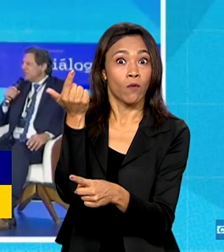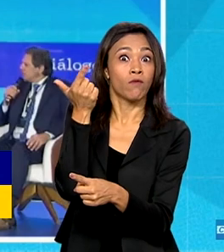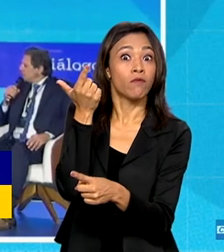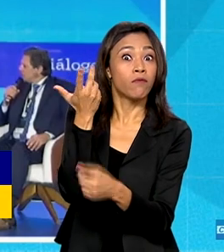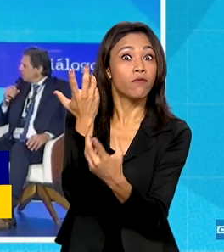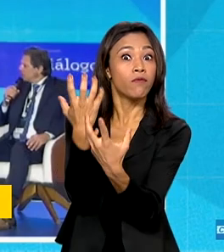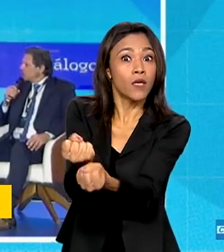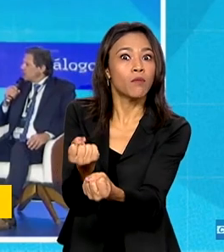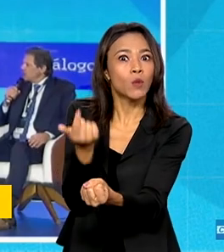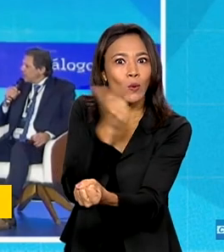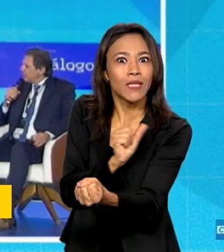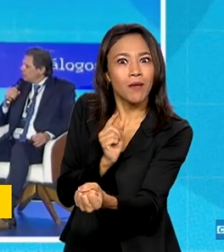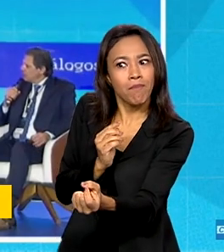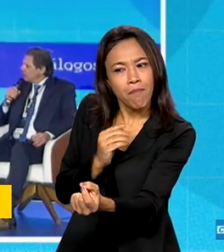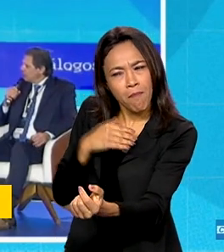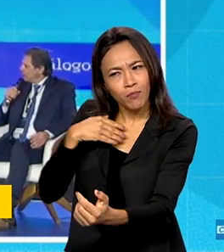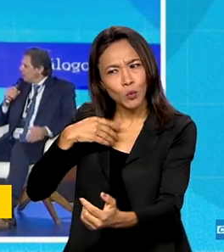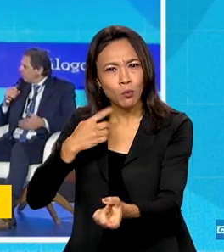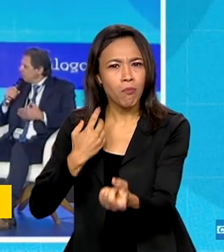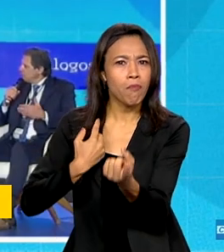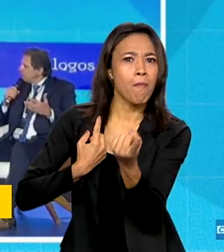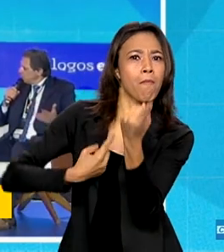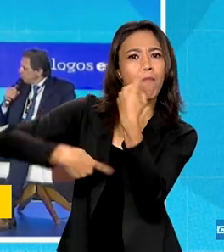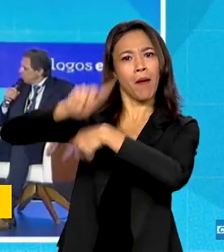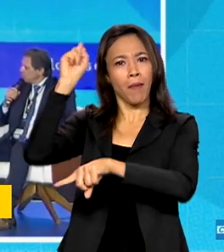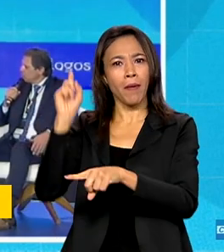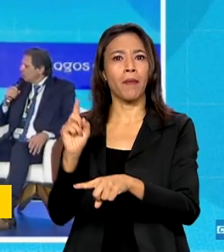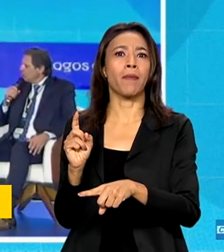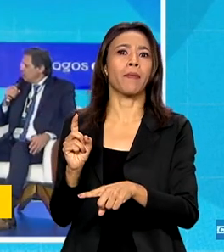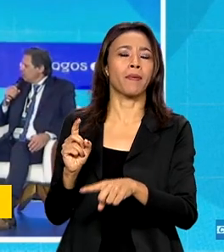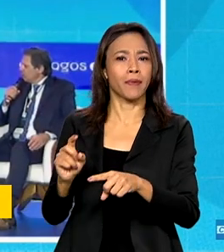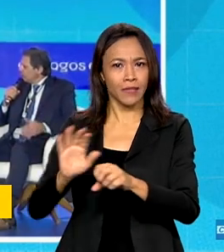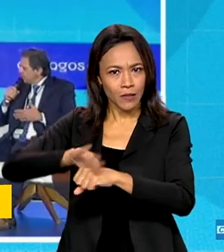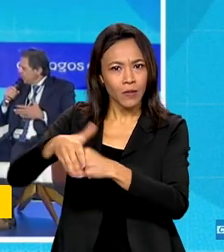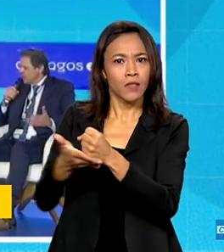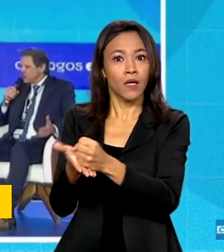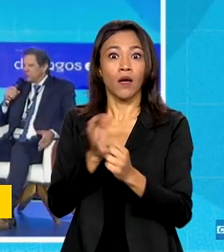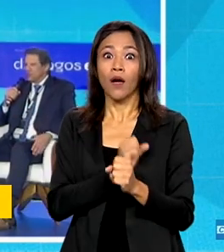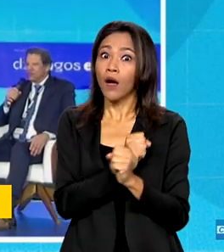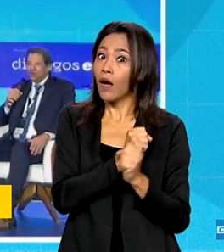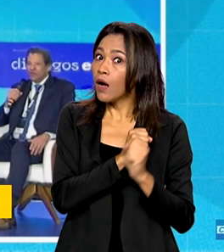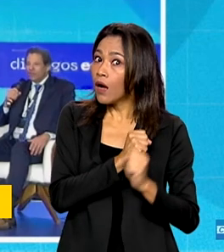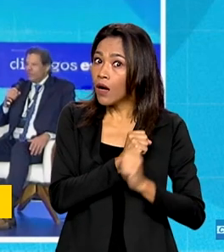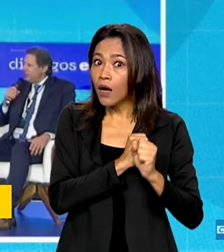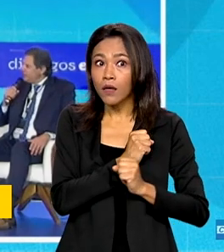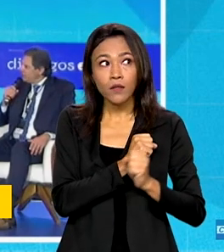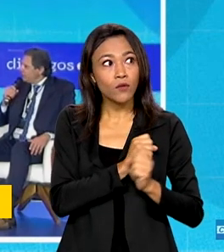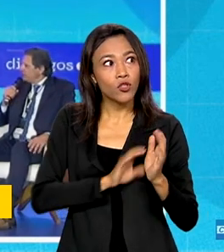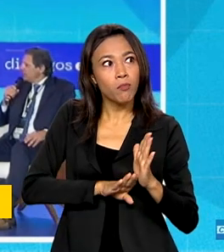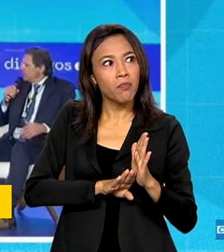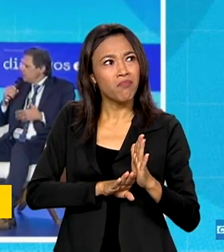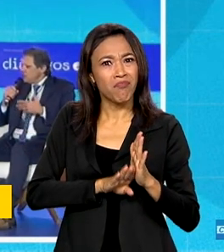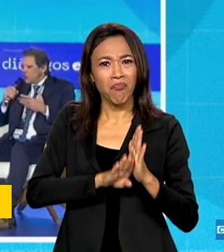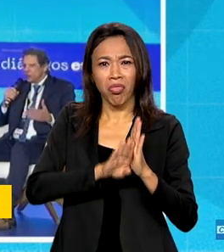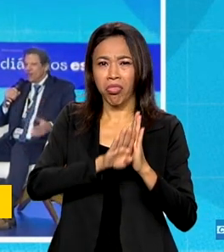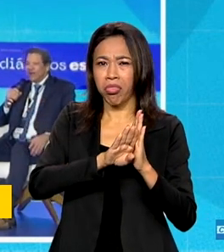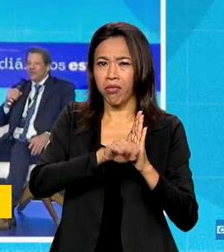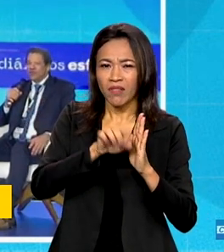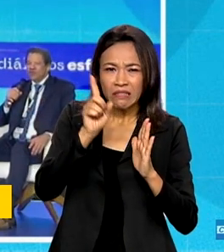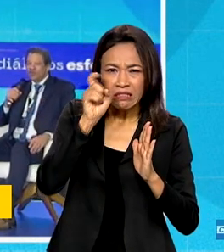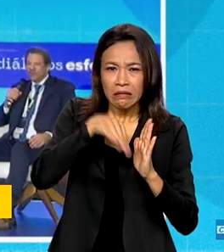de desenvolvimento sustentável no país, depois de muitos anos de crescimento pífio, de